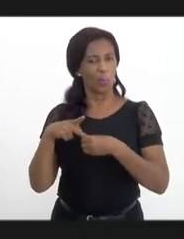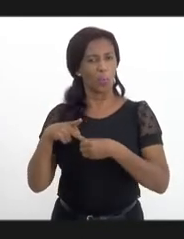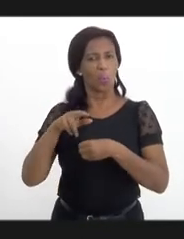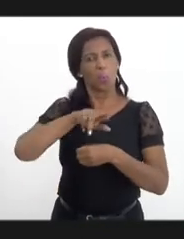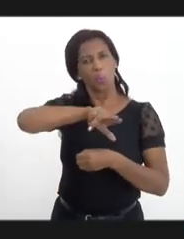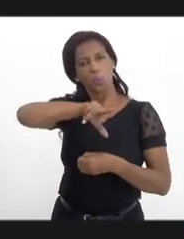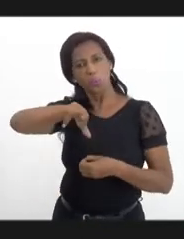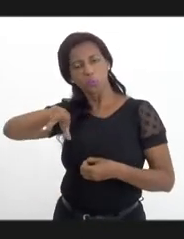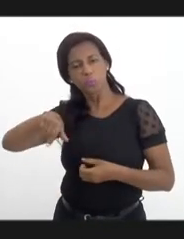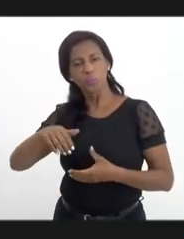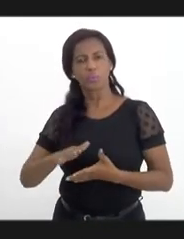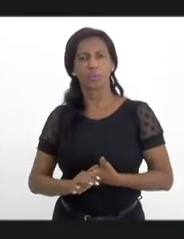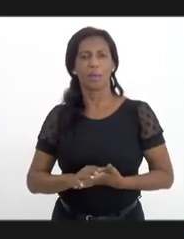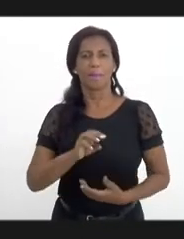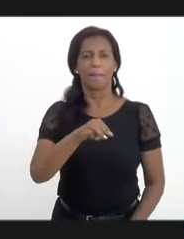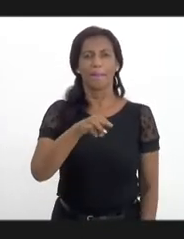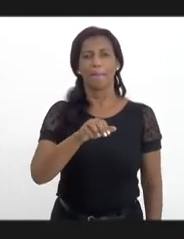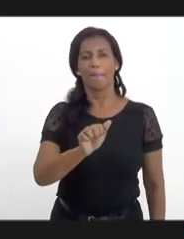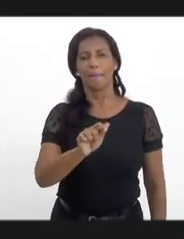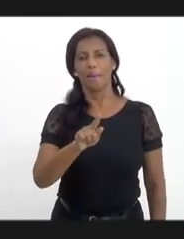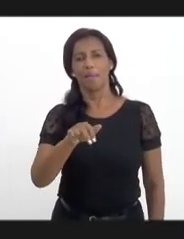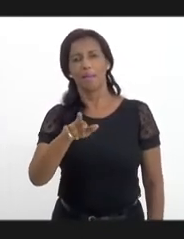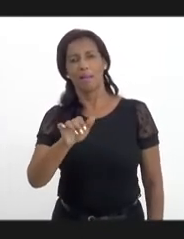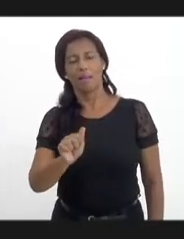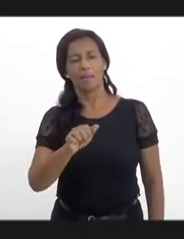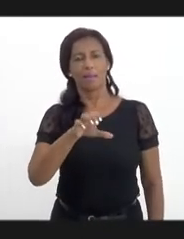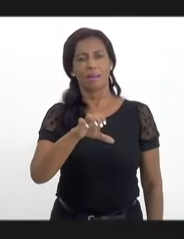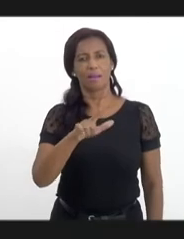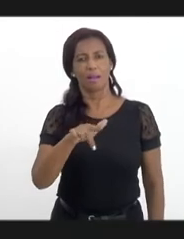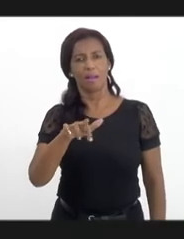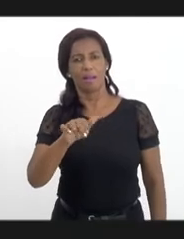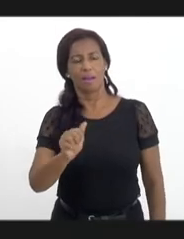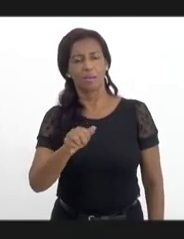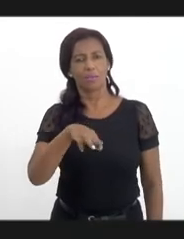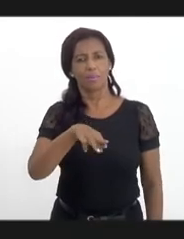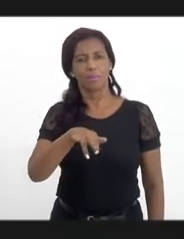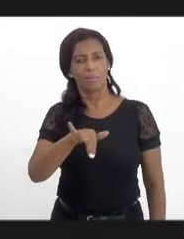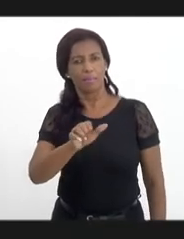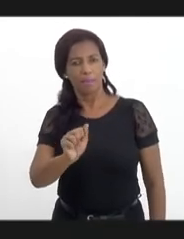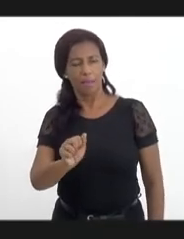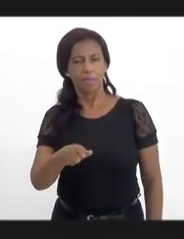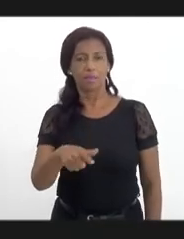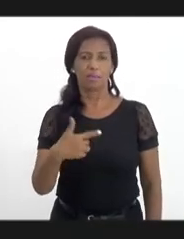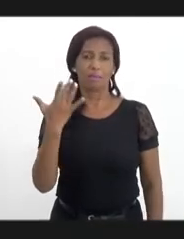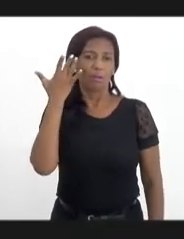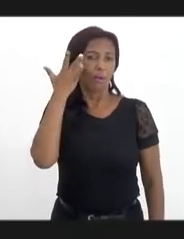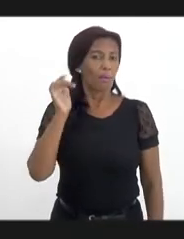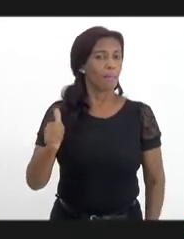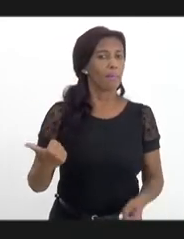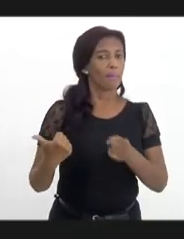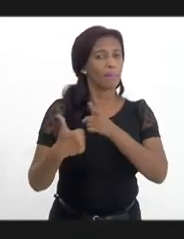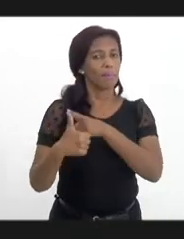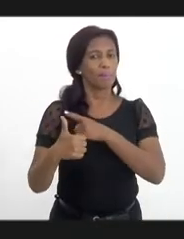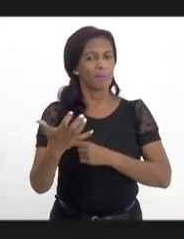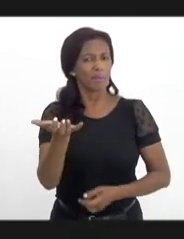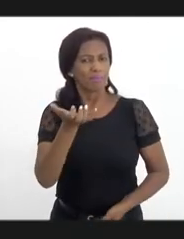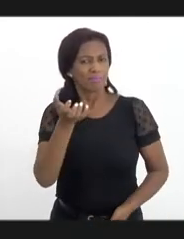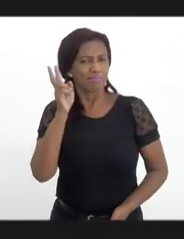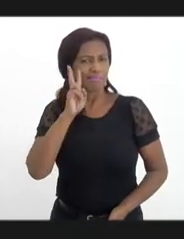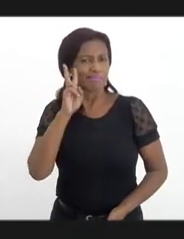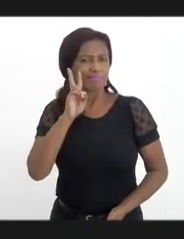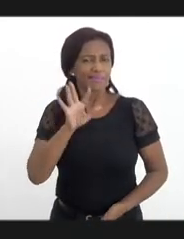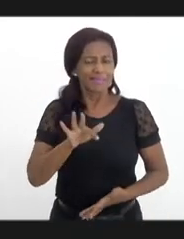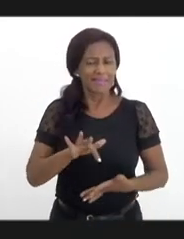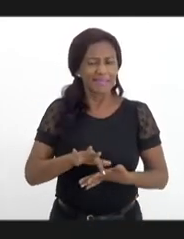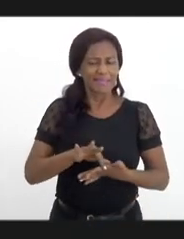Madalena, Cláudia e Márcia. Acho que, primeiro, eu queria ressaltar o